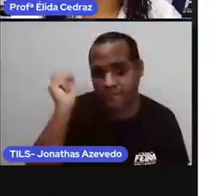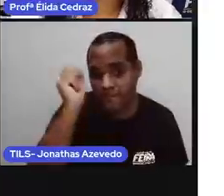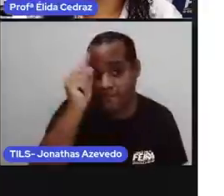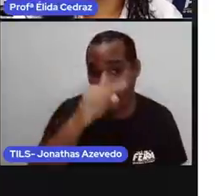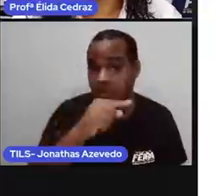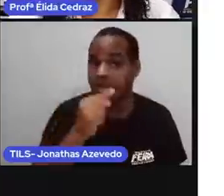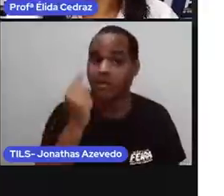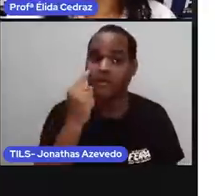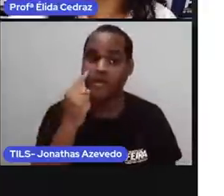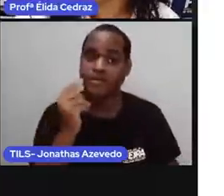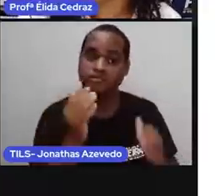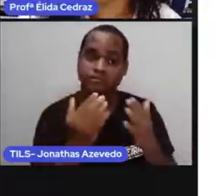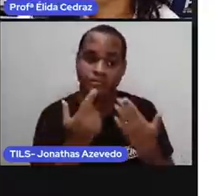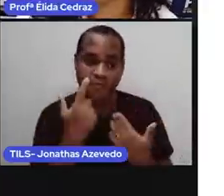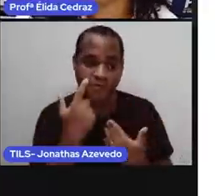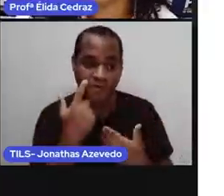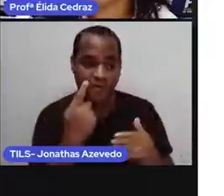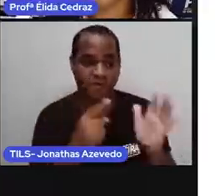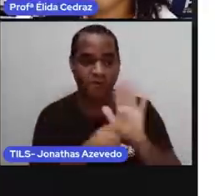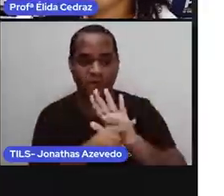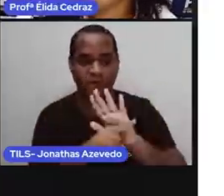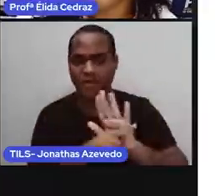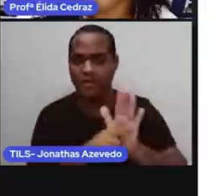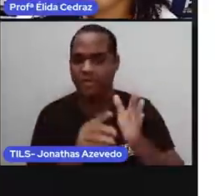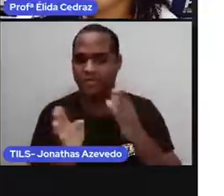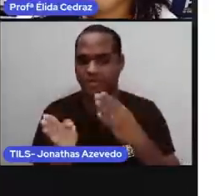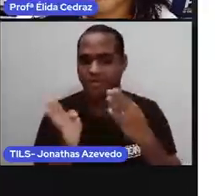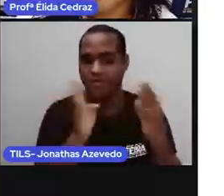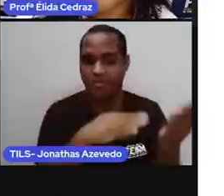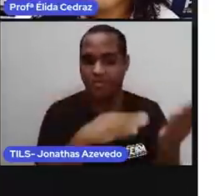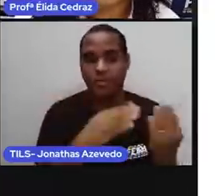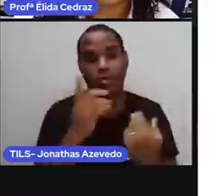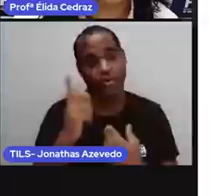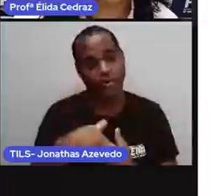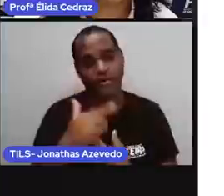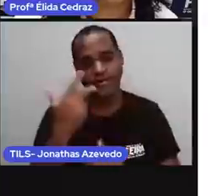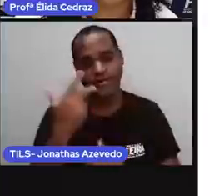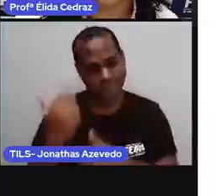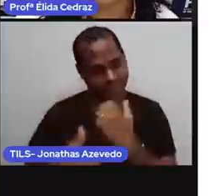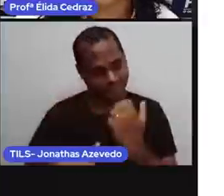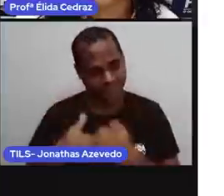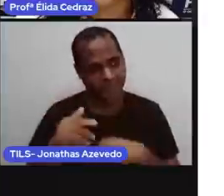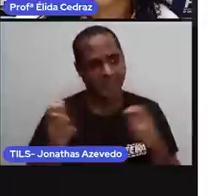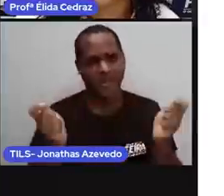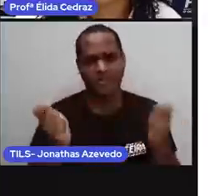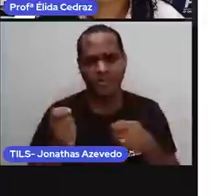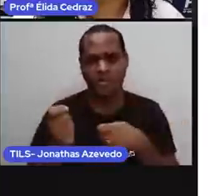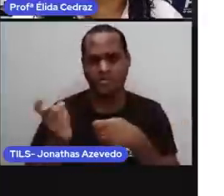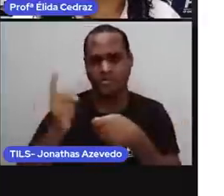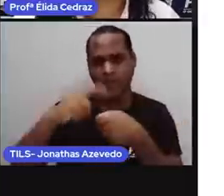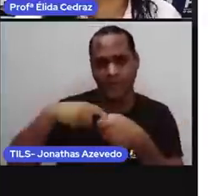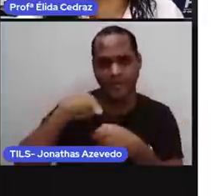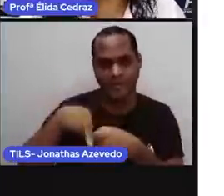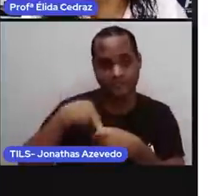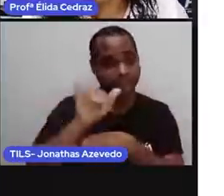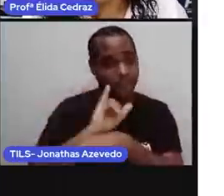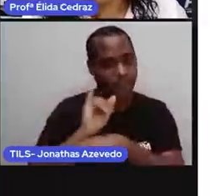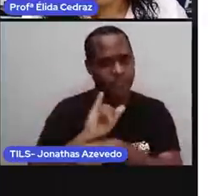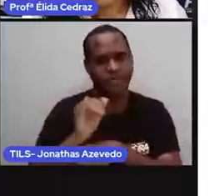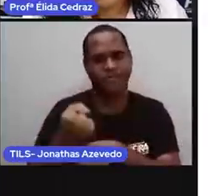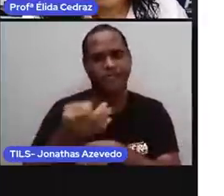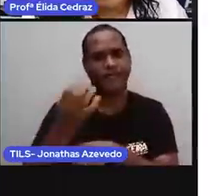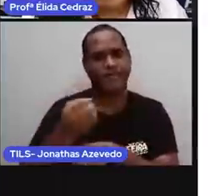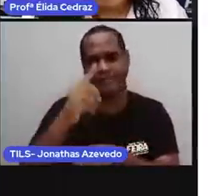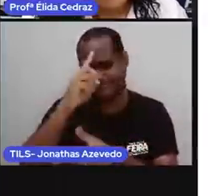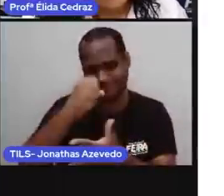consultar o vídeo aqui na plataforma de novo, tá bom? Pode voltar aqui no YouTube quantas vezes